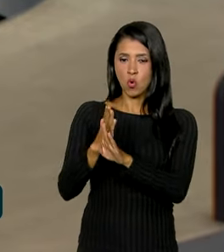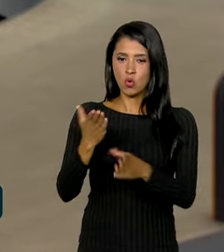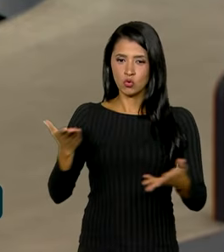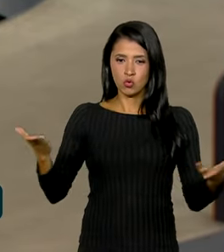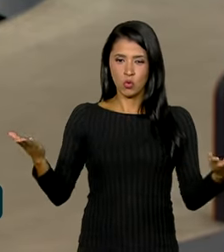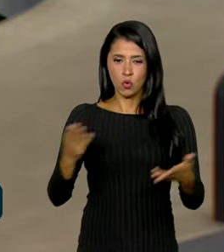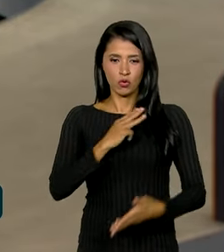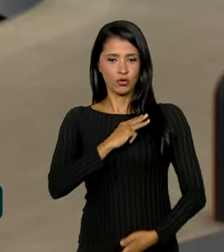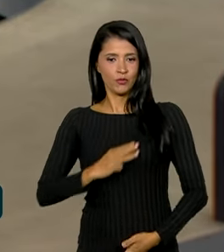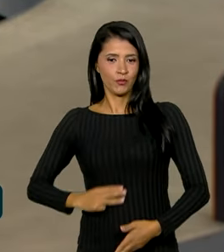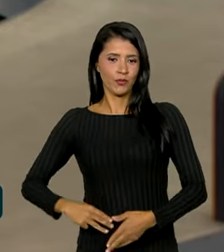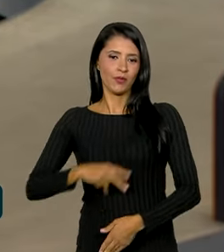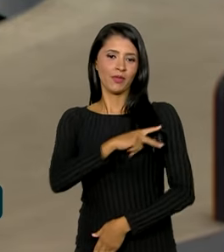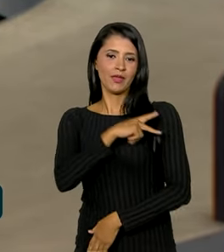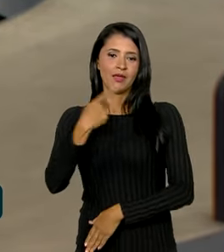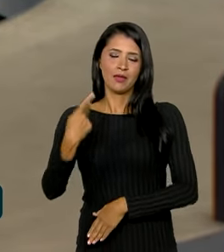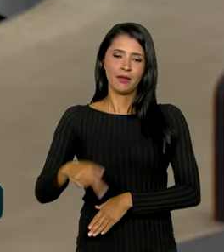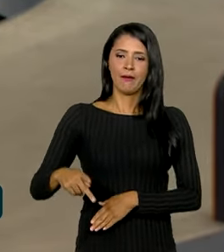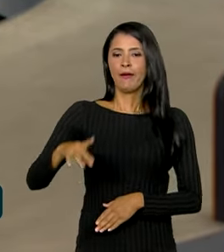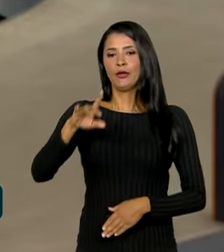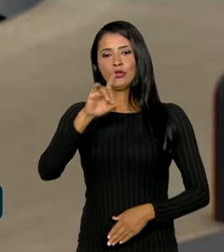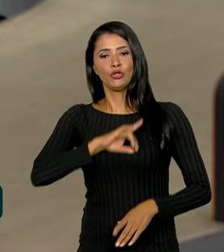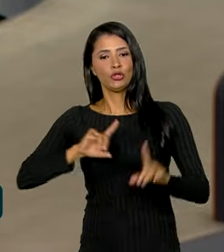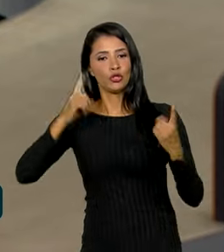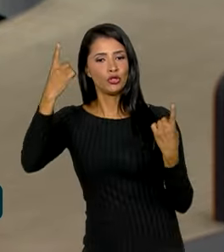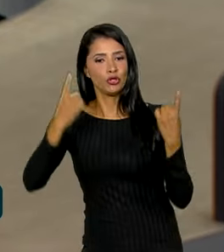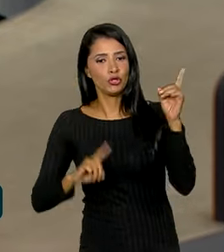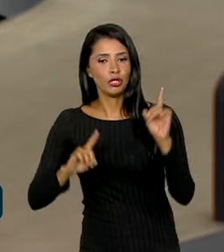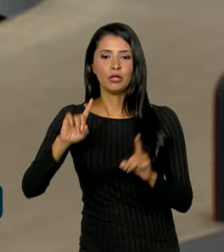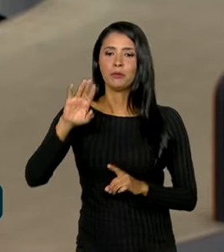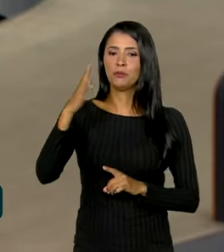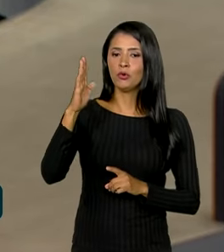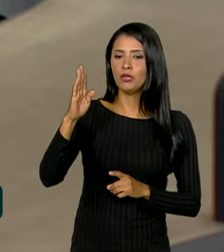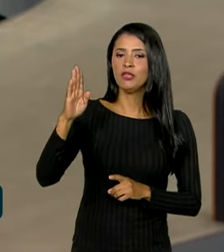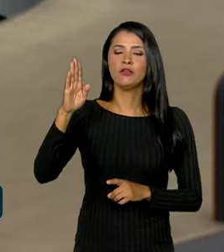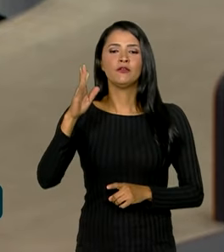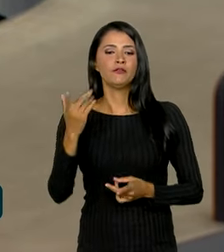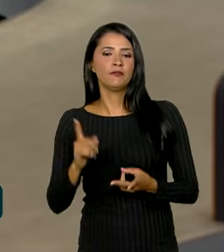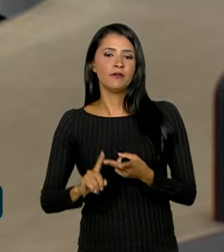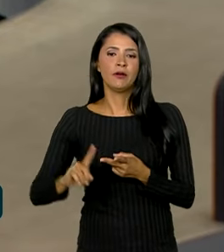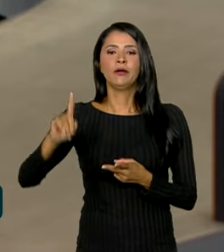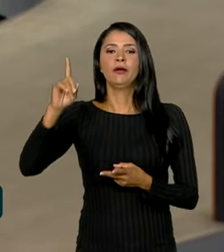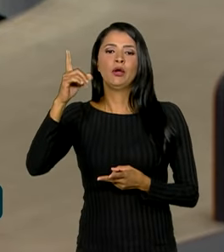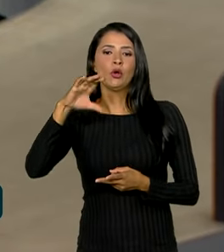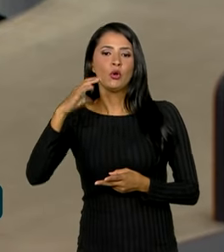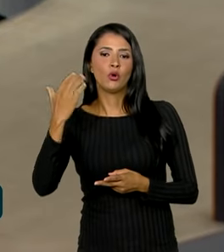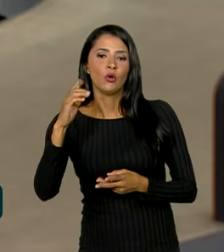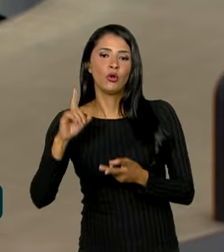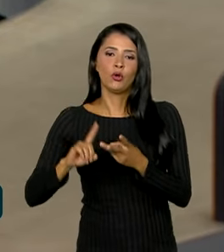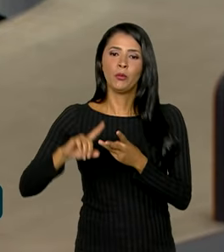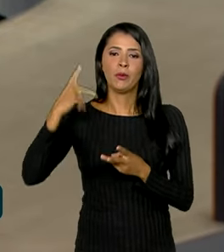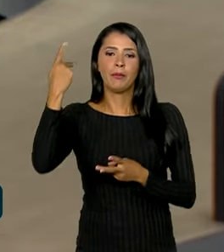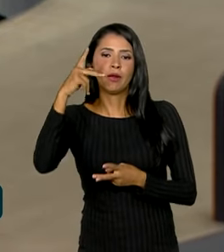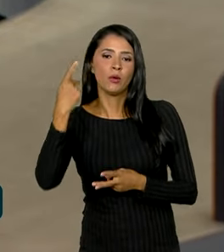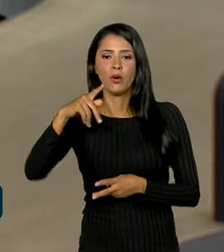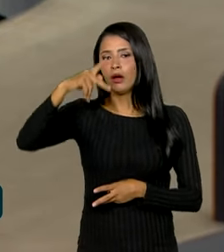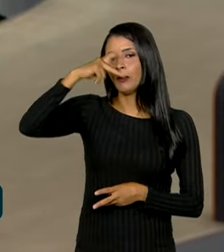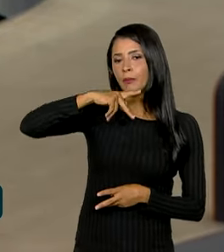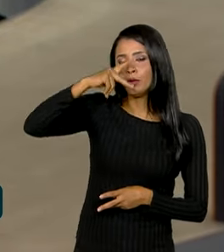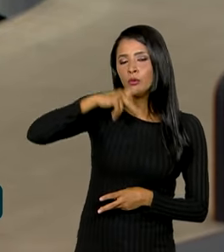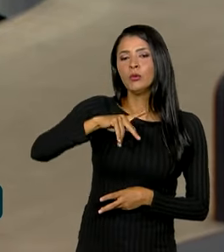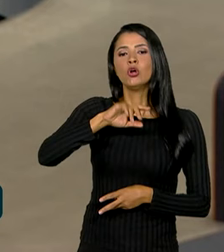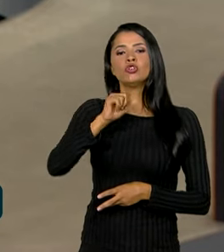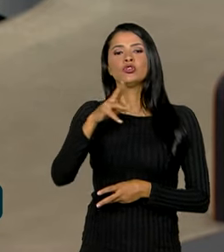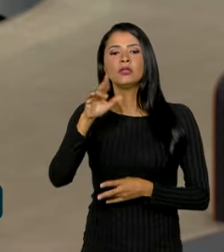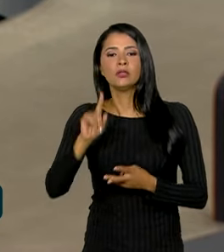ministros da Argentina, Bolívia, Chile, Colômbia, Equador, Guiana, Paraguai, Peru, Suriname,